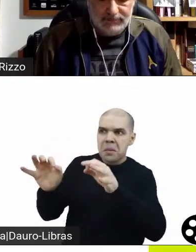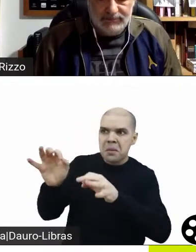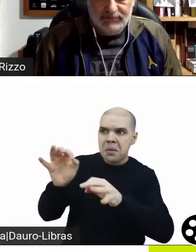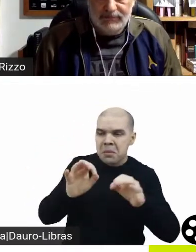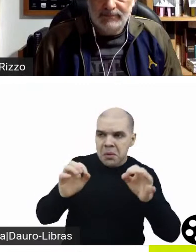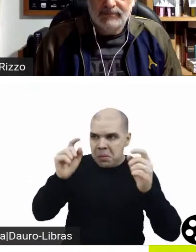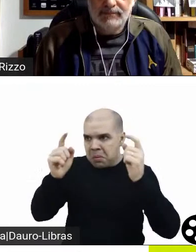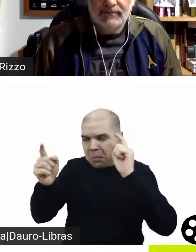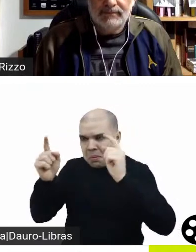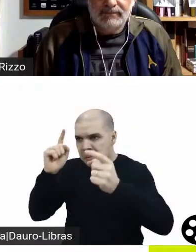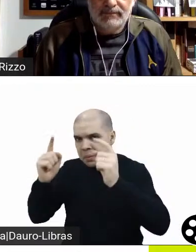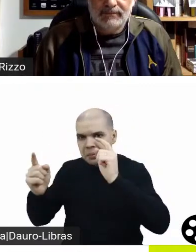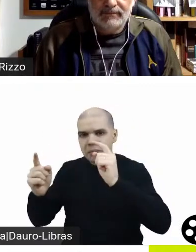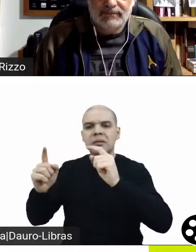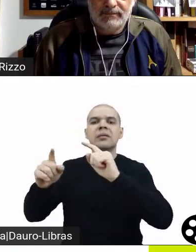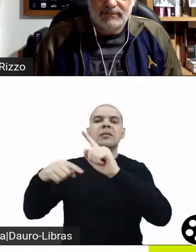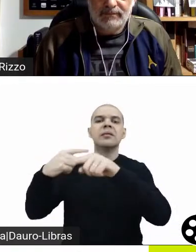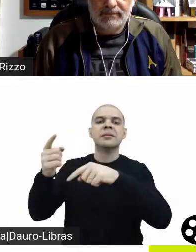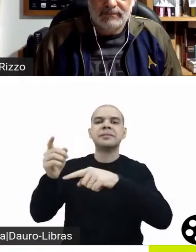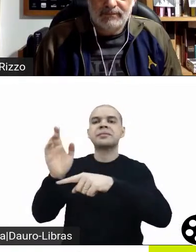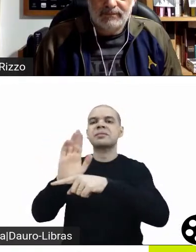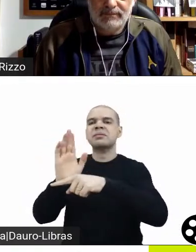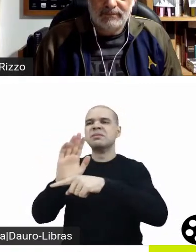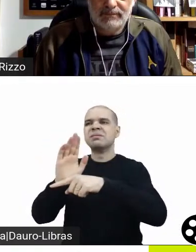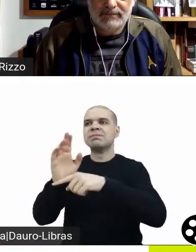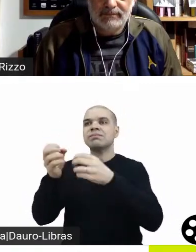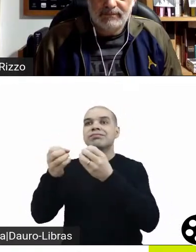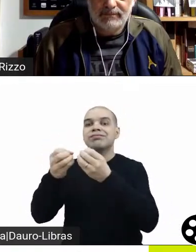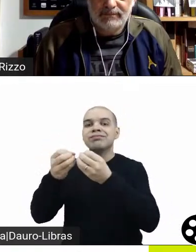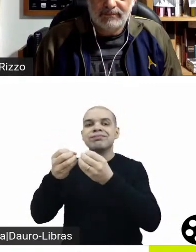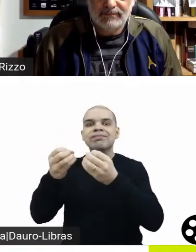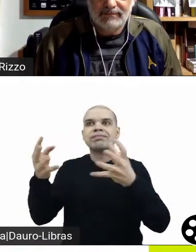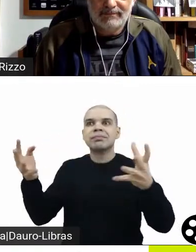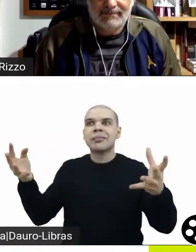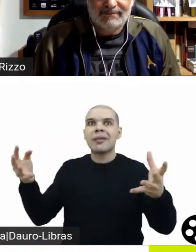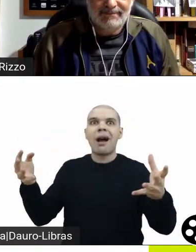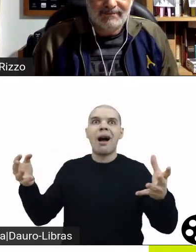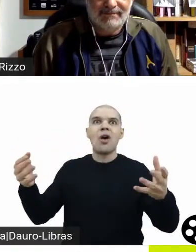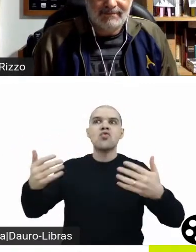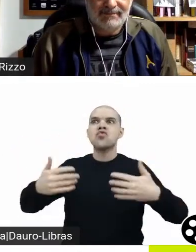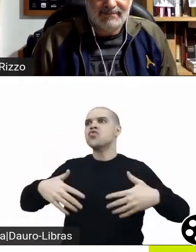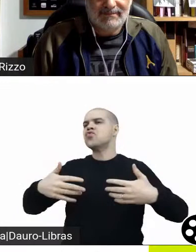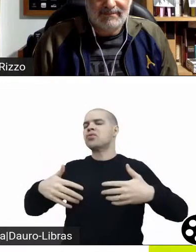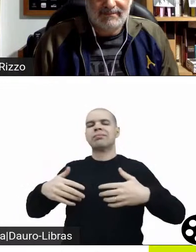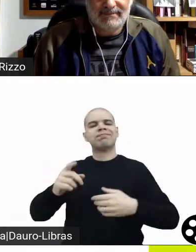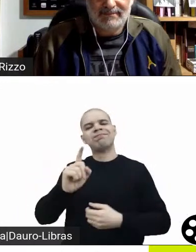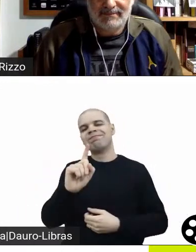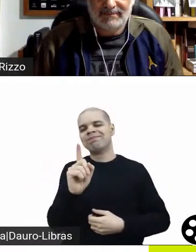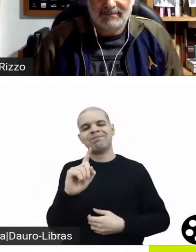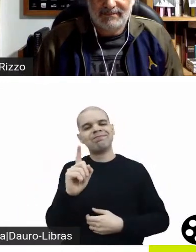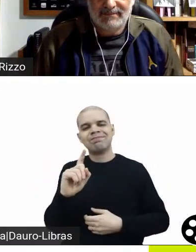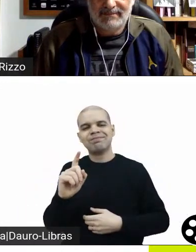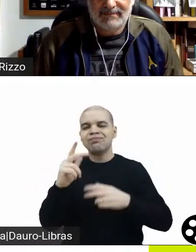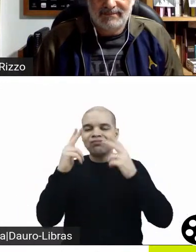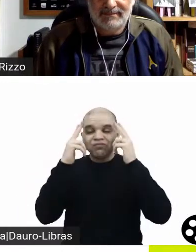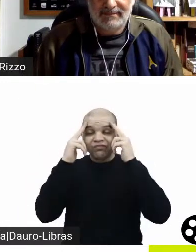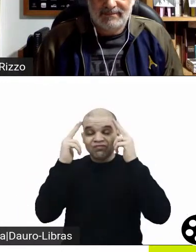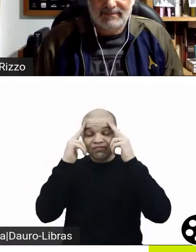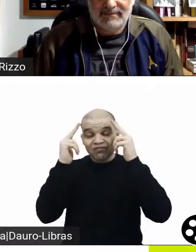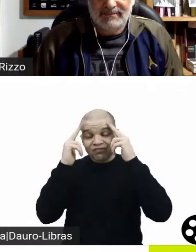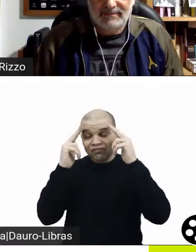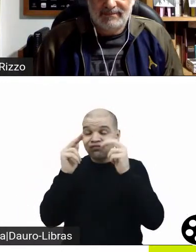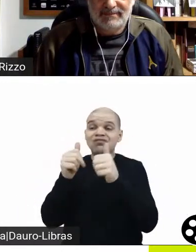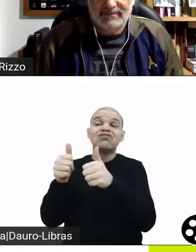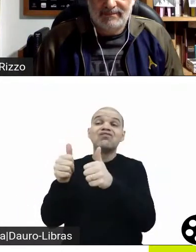e aí ele acaba retornando. ele acaba, portanto, fazendo esse movimento de retorno e há